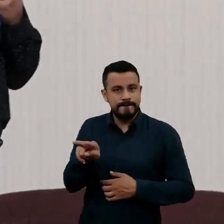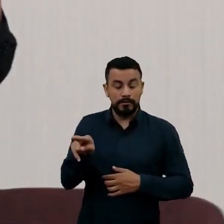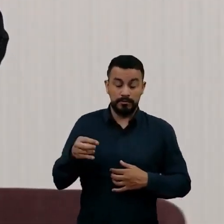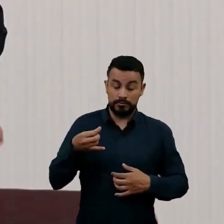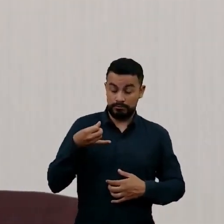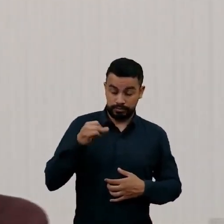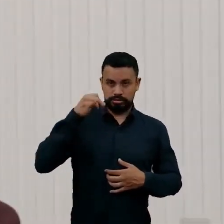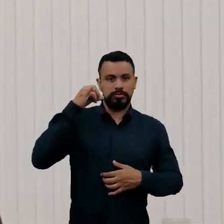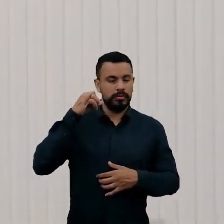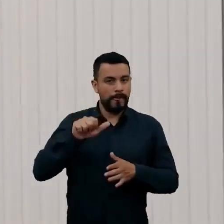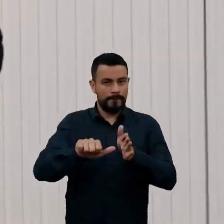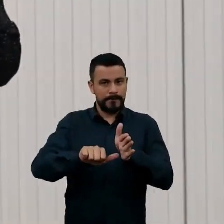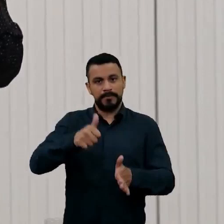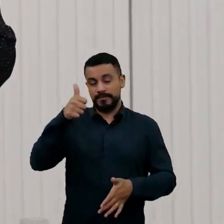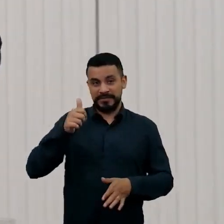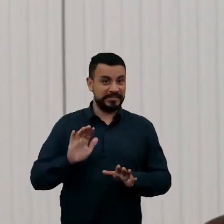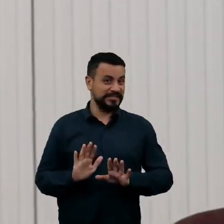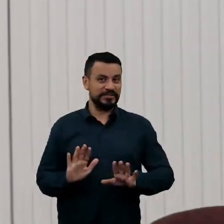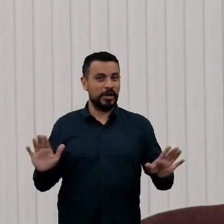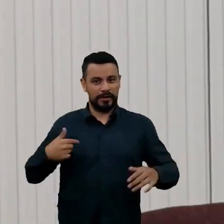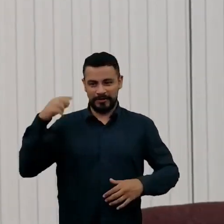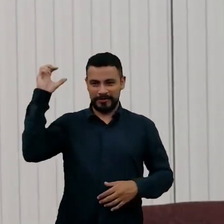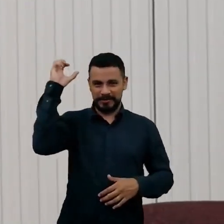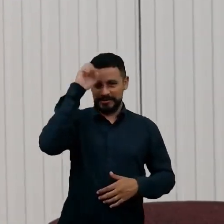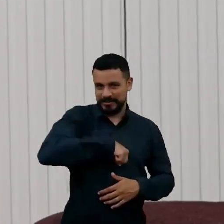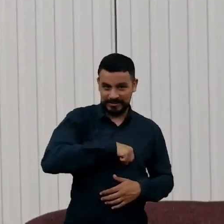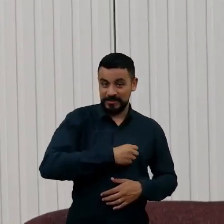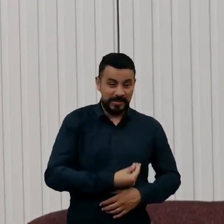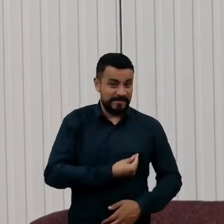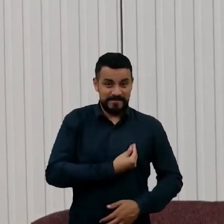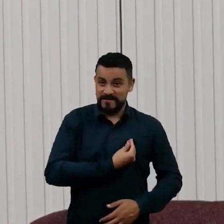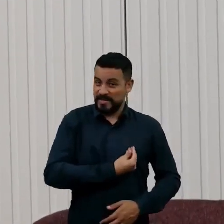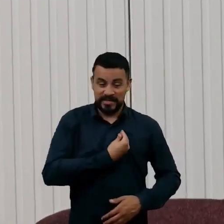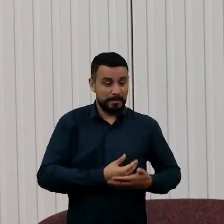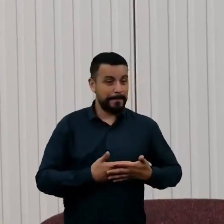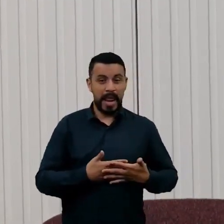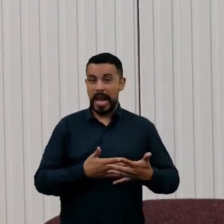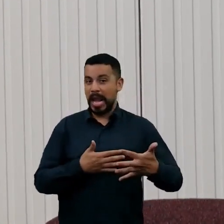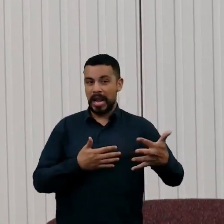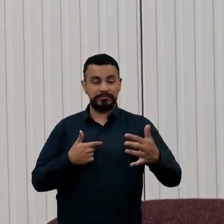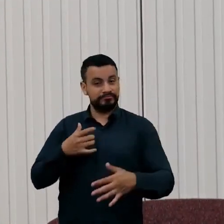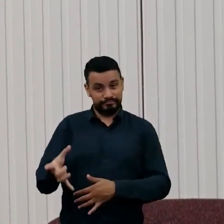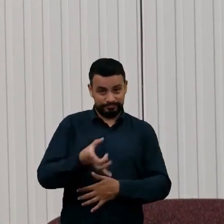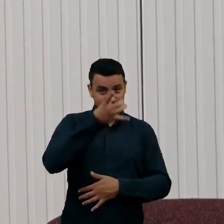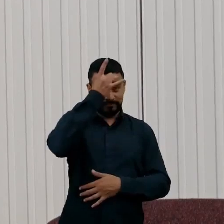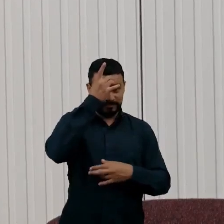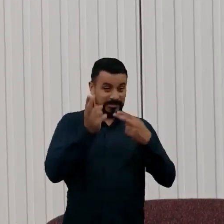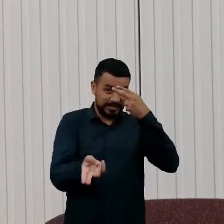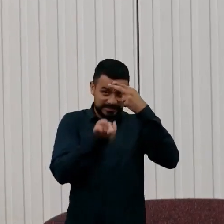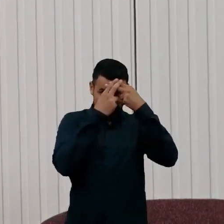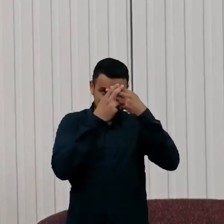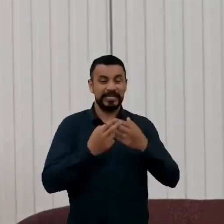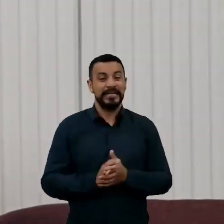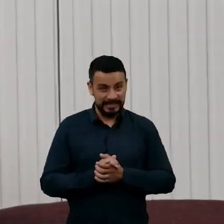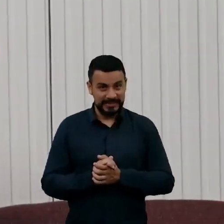uma vez só e pronto, nunca mais. Valeu para a vida toda não colocar mais o dedo na tomada. Será que encontramos meios, formas